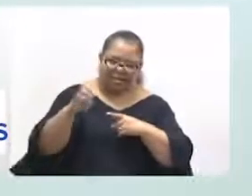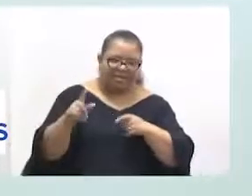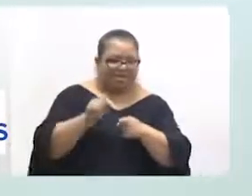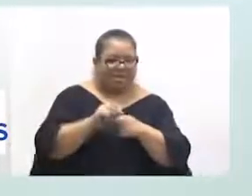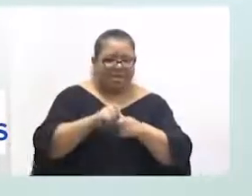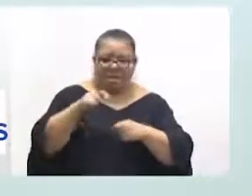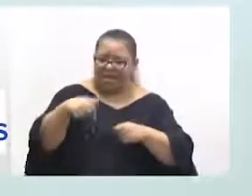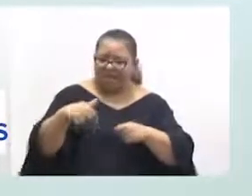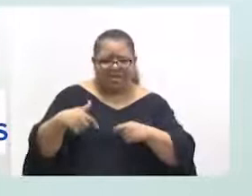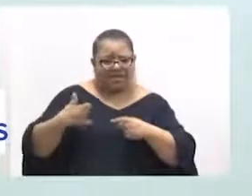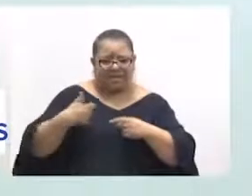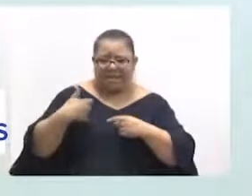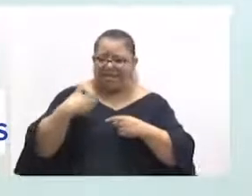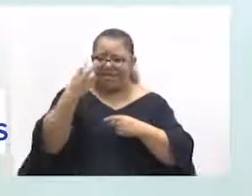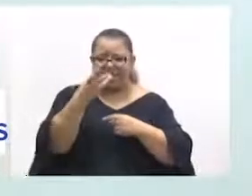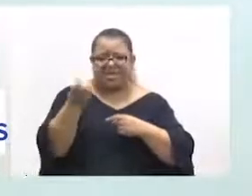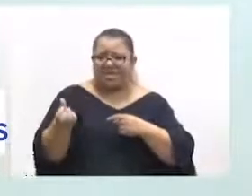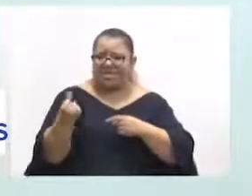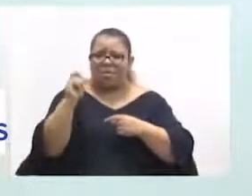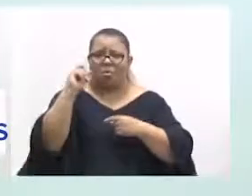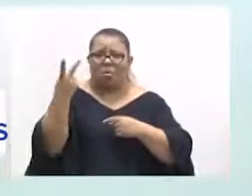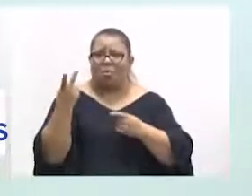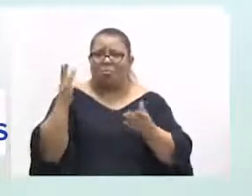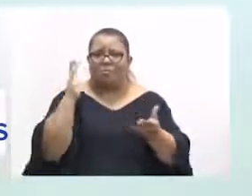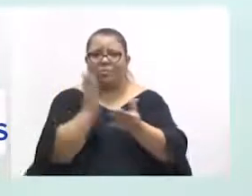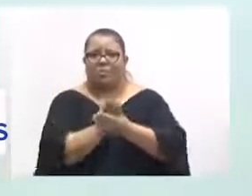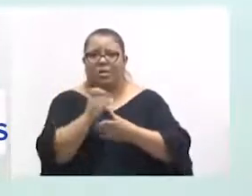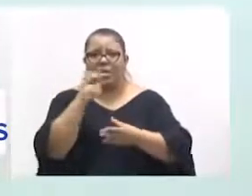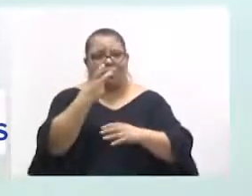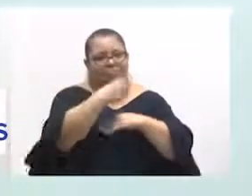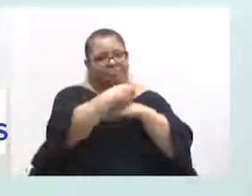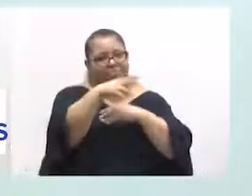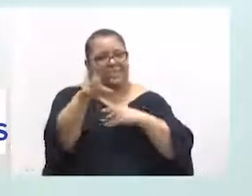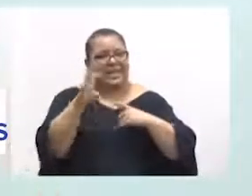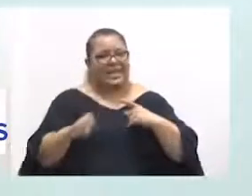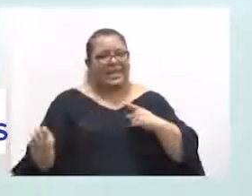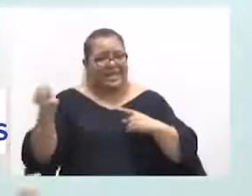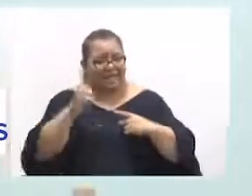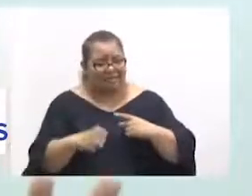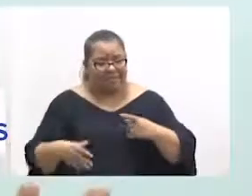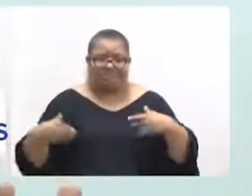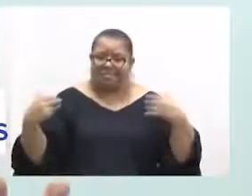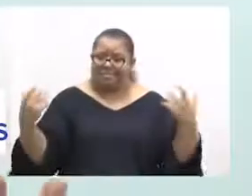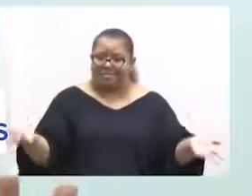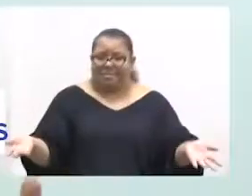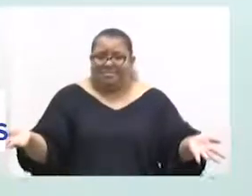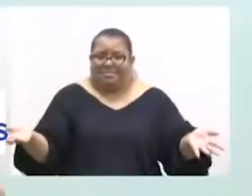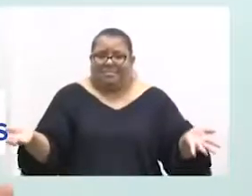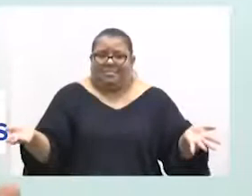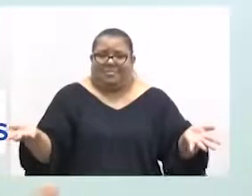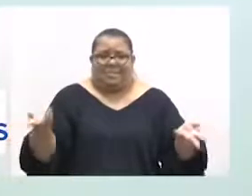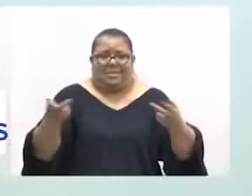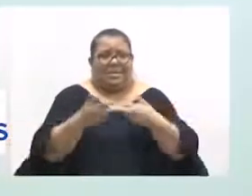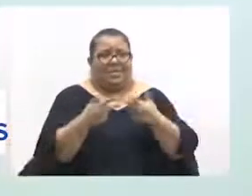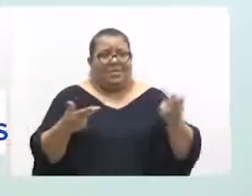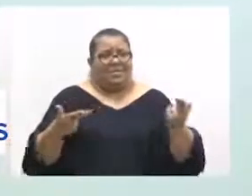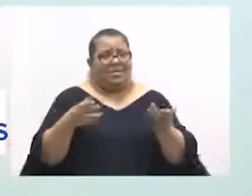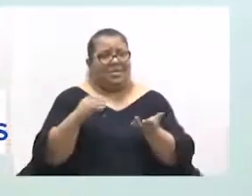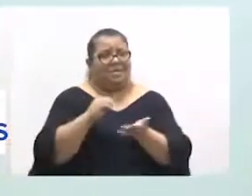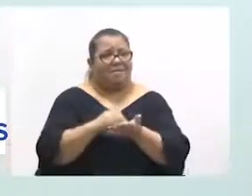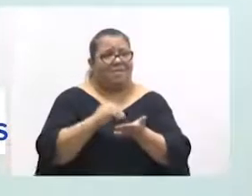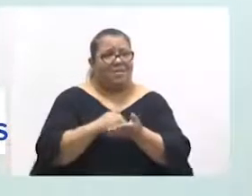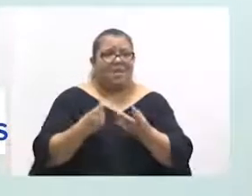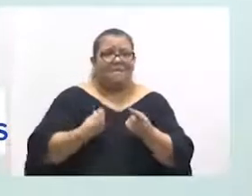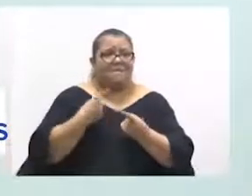de 36 anos, ou eu judicializo ou eu mando ele para outro lugar. Então, são coisas que a gente